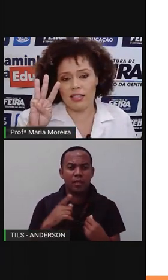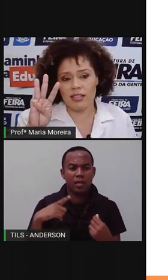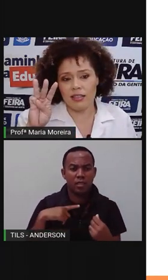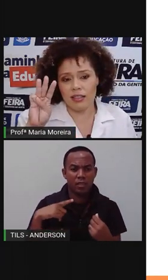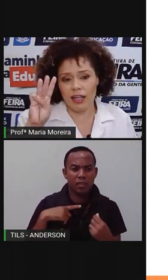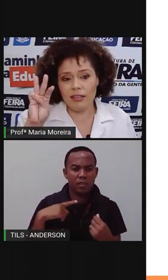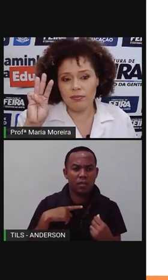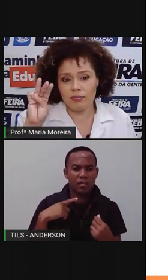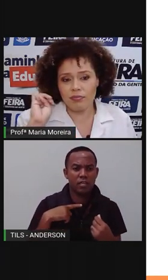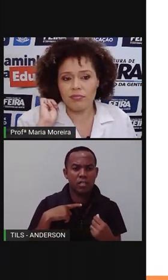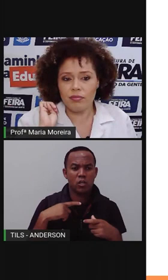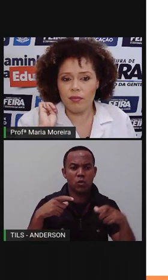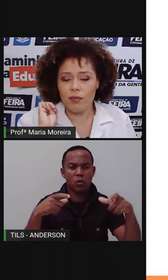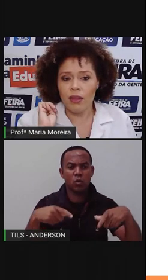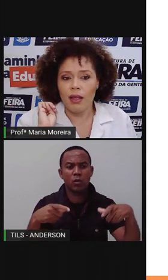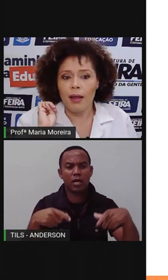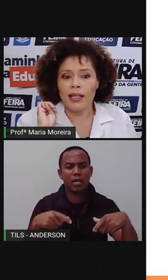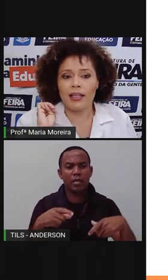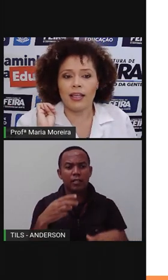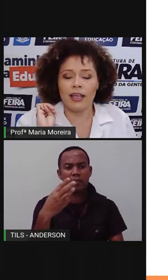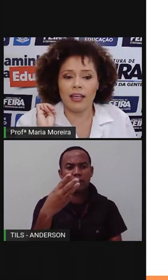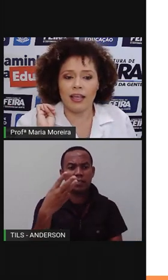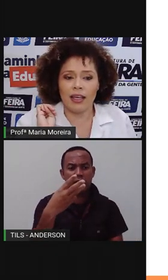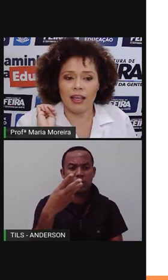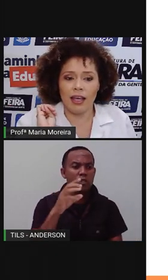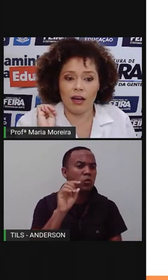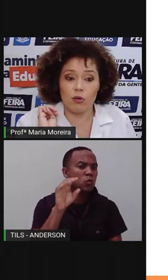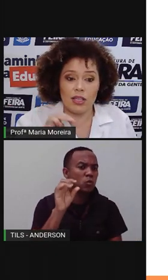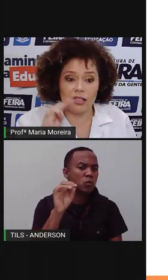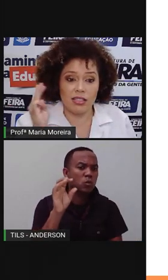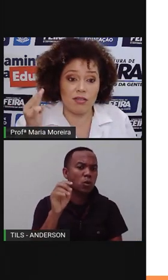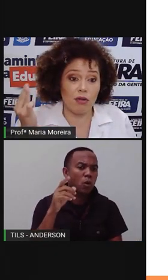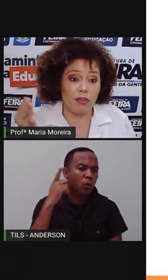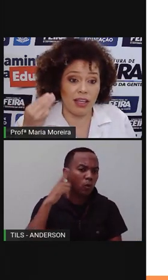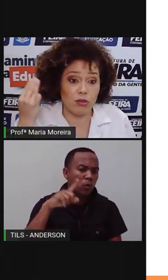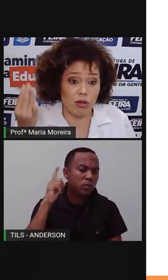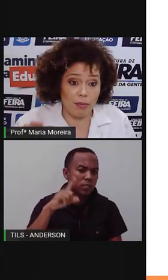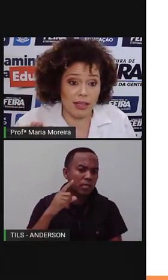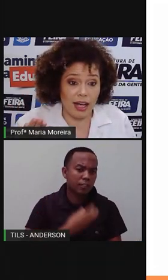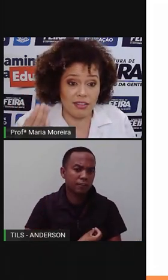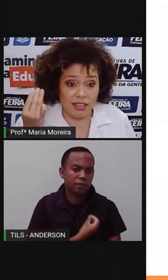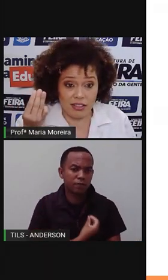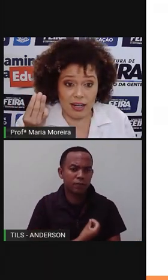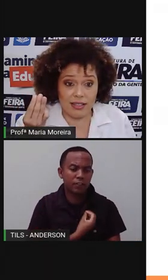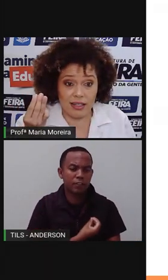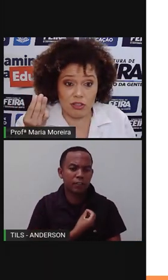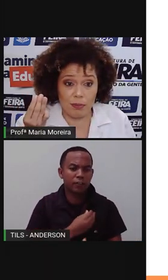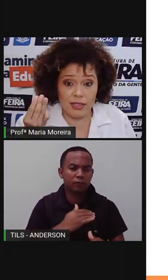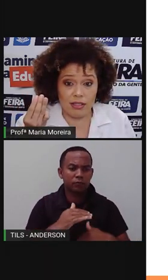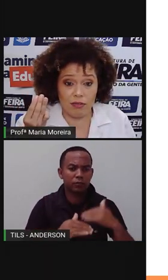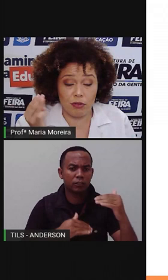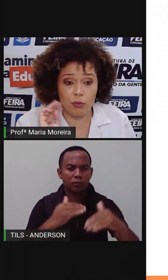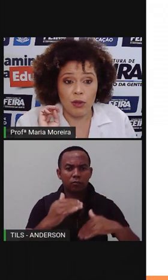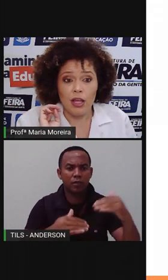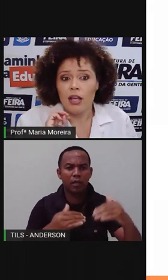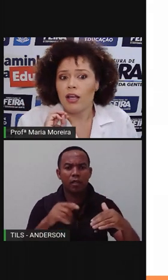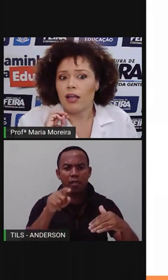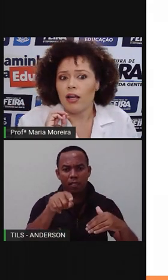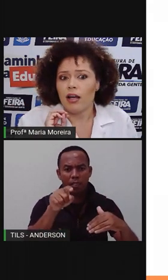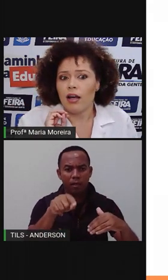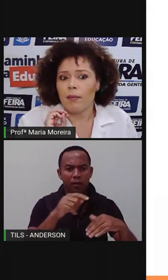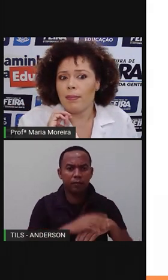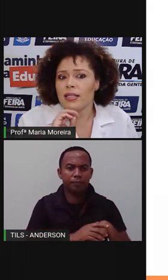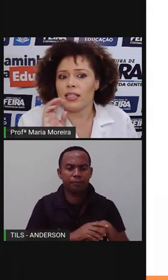lugares, né? Que ele consegue se desenvolver, que é o seu habitat. Essas três ilhas do Pacífico.